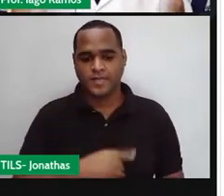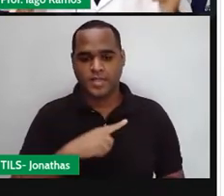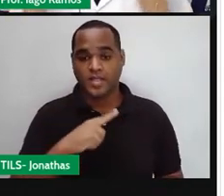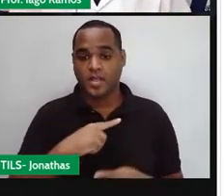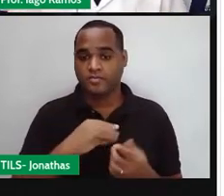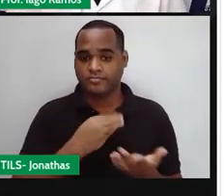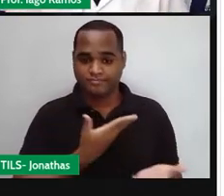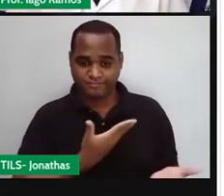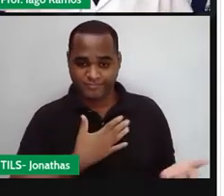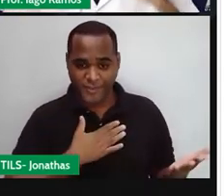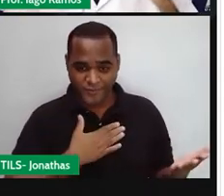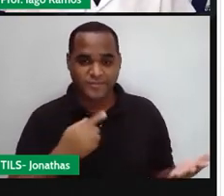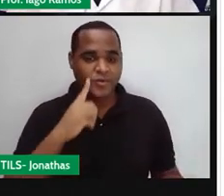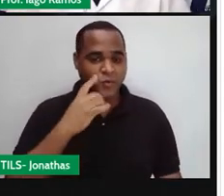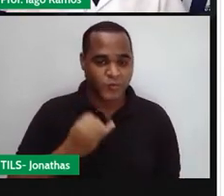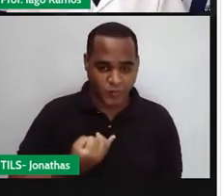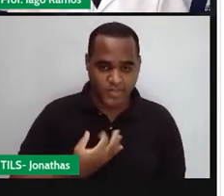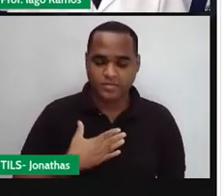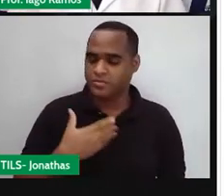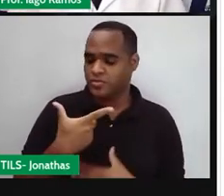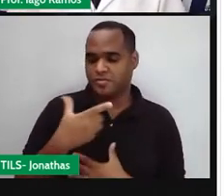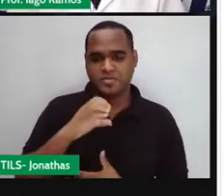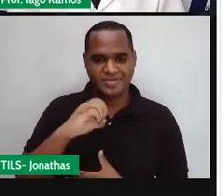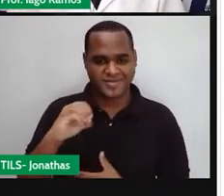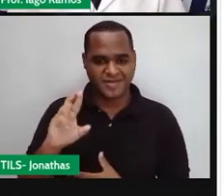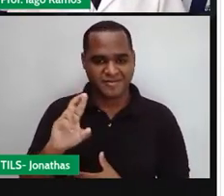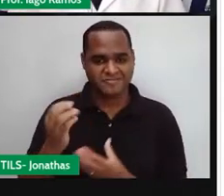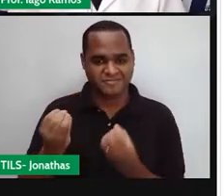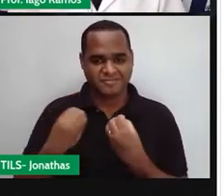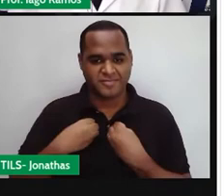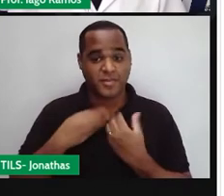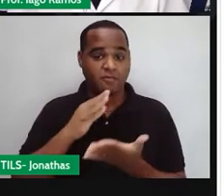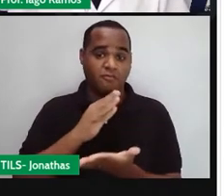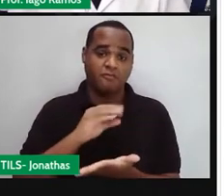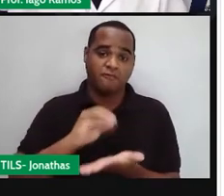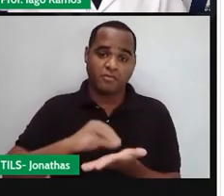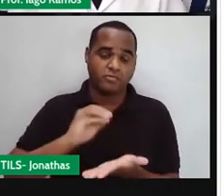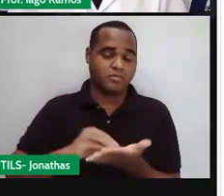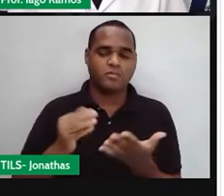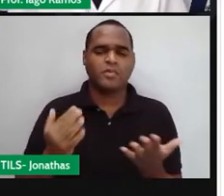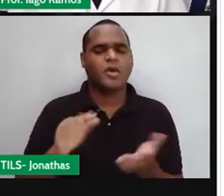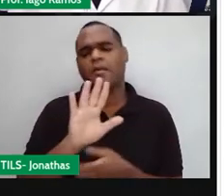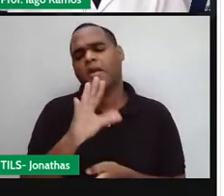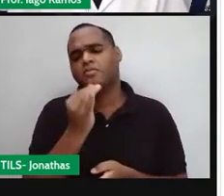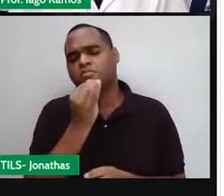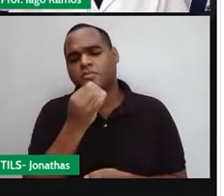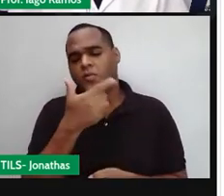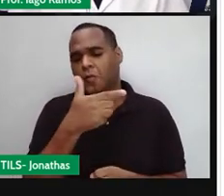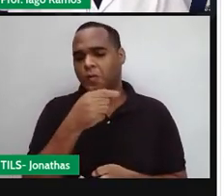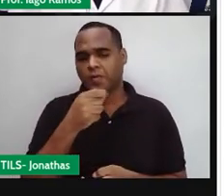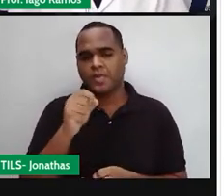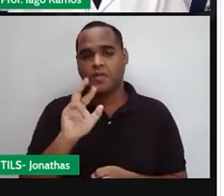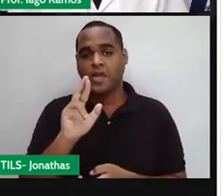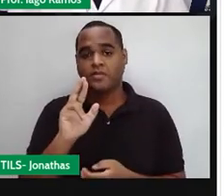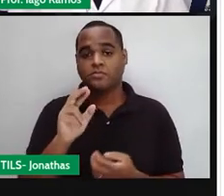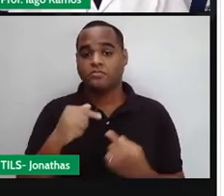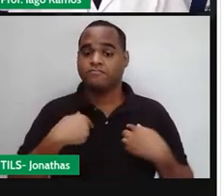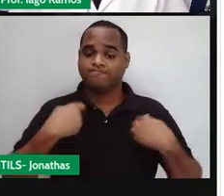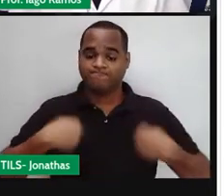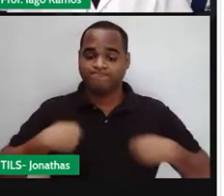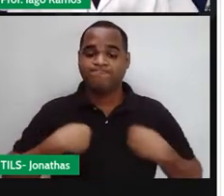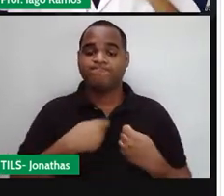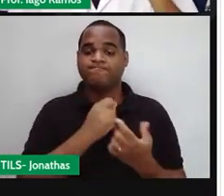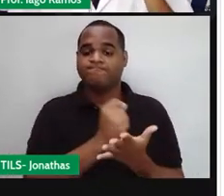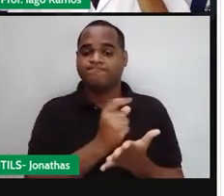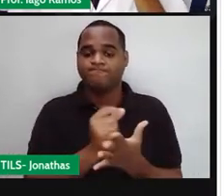meu amigo Jonatas aí, R$200,00. Mas, esses R$200,00, como é que eu vou pagar ele? Vou